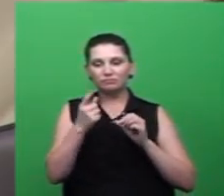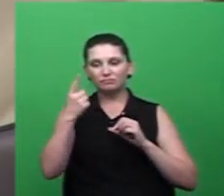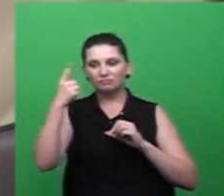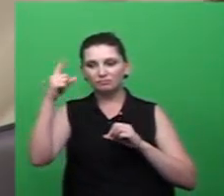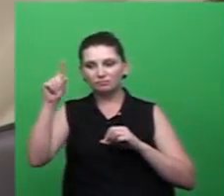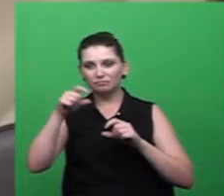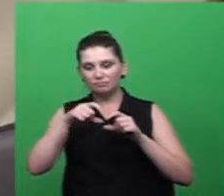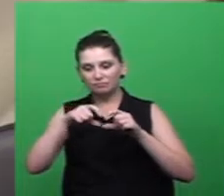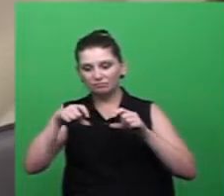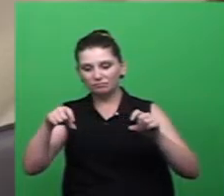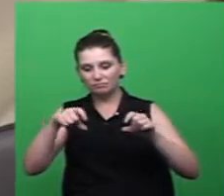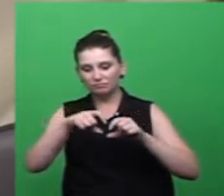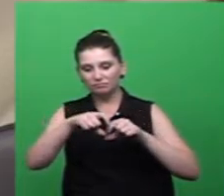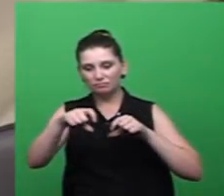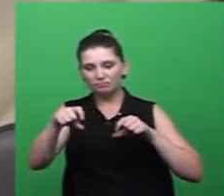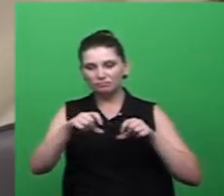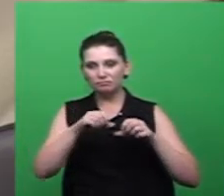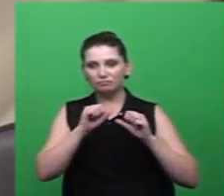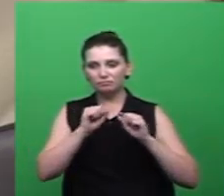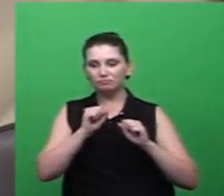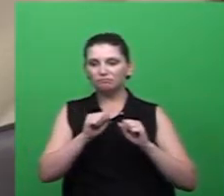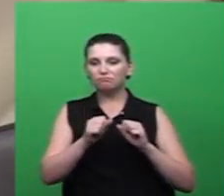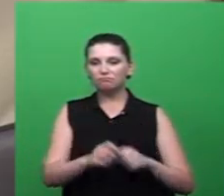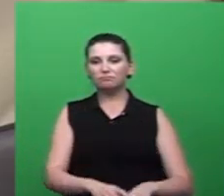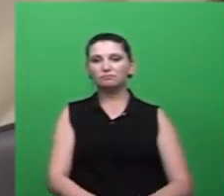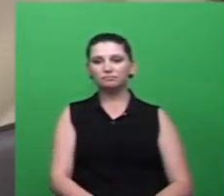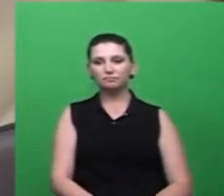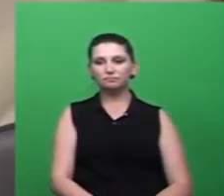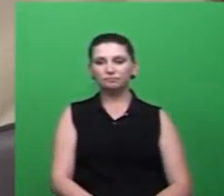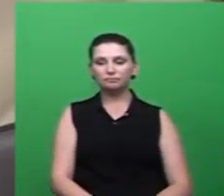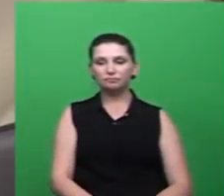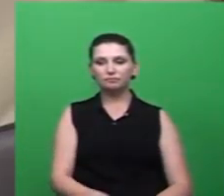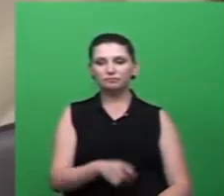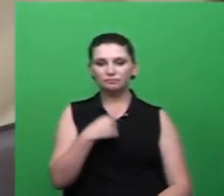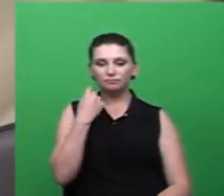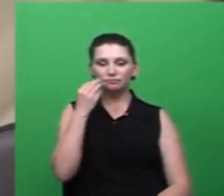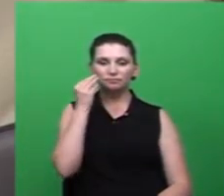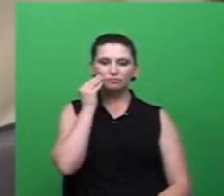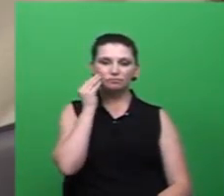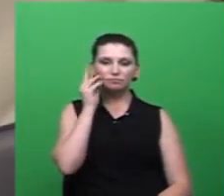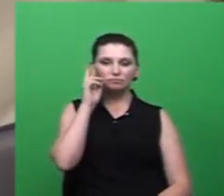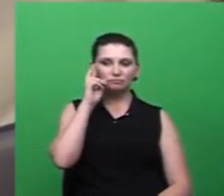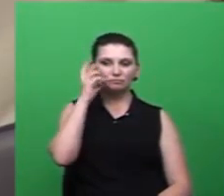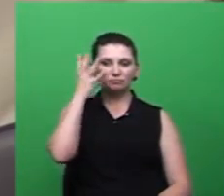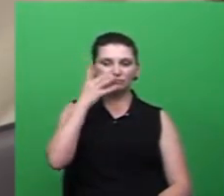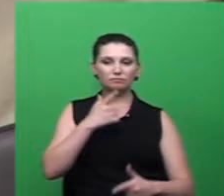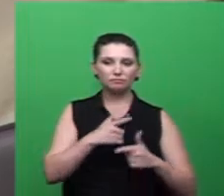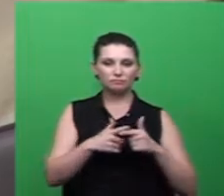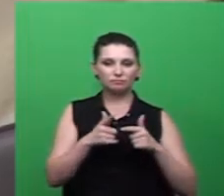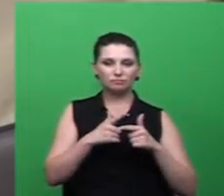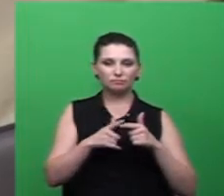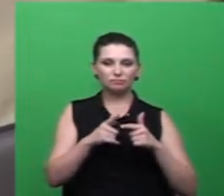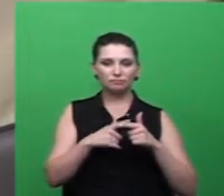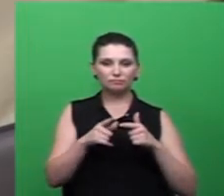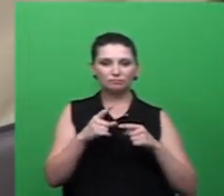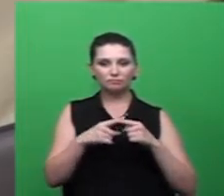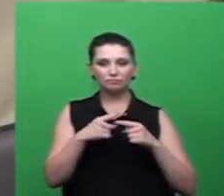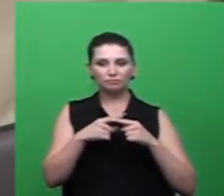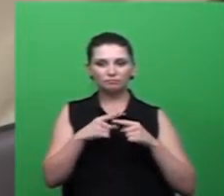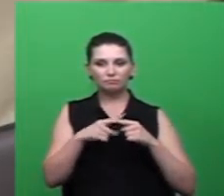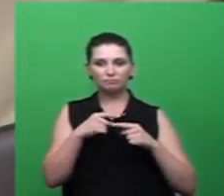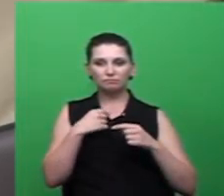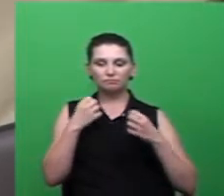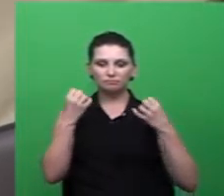via pública e aí sim tentar solucionar o caso até porque como eu falei são drenagens